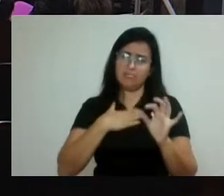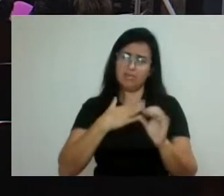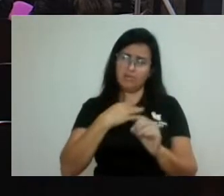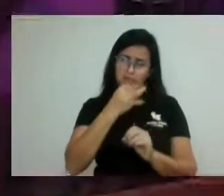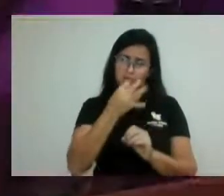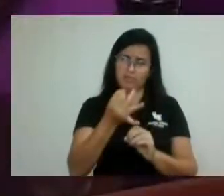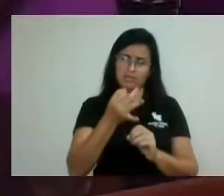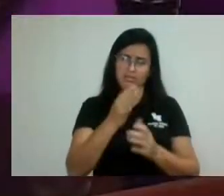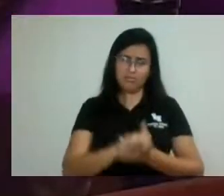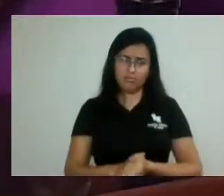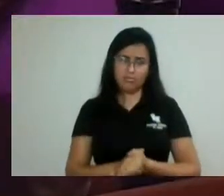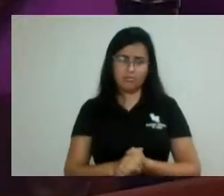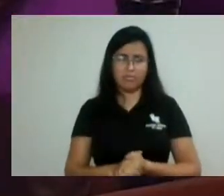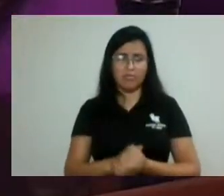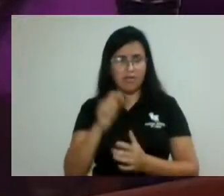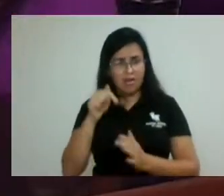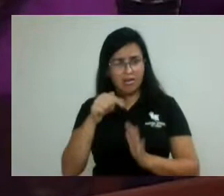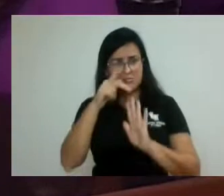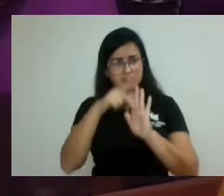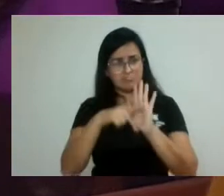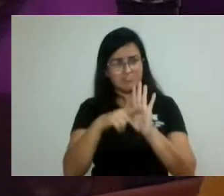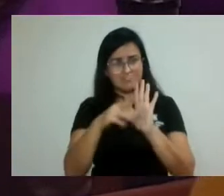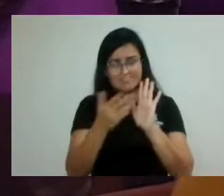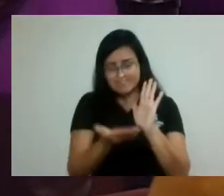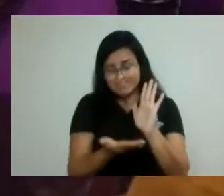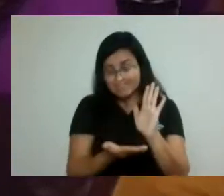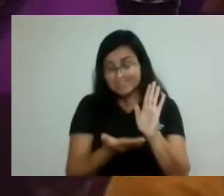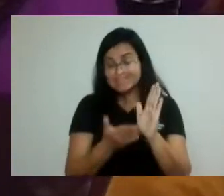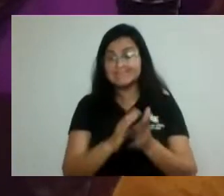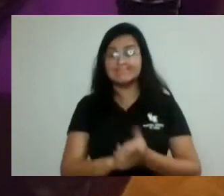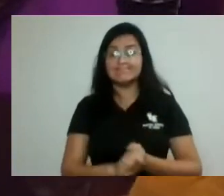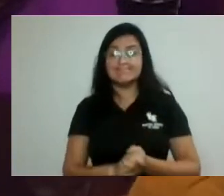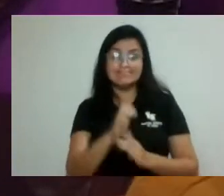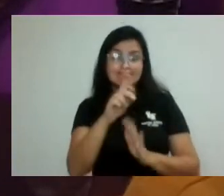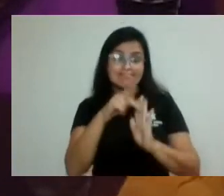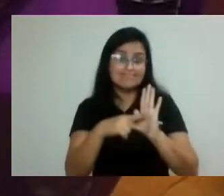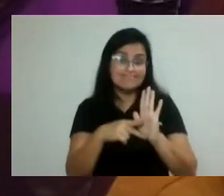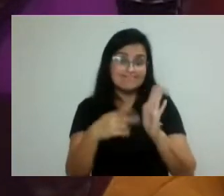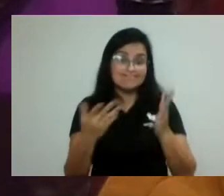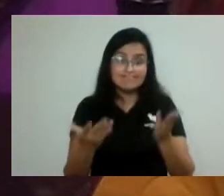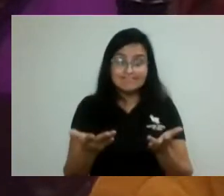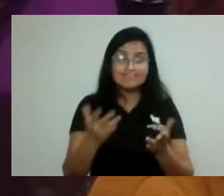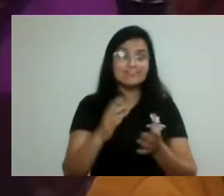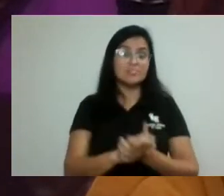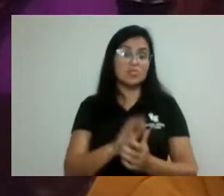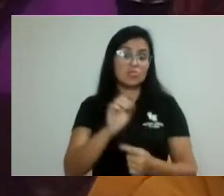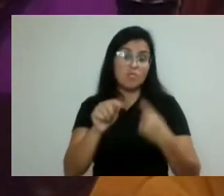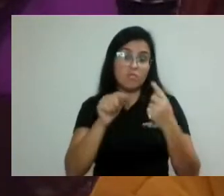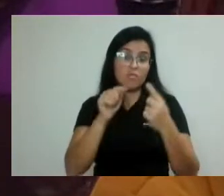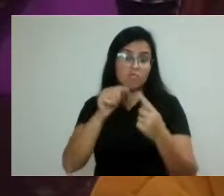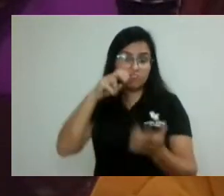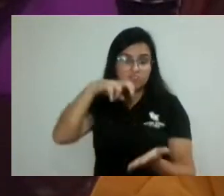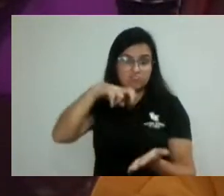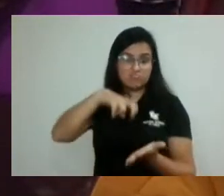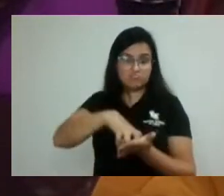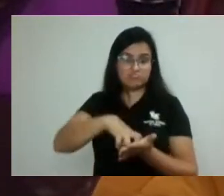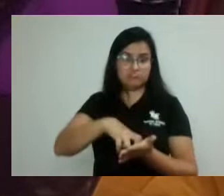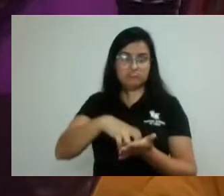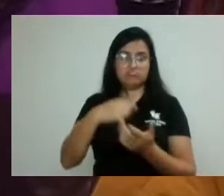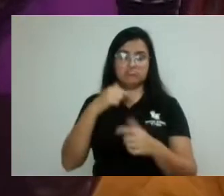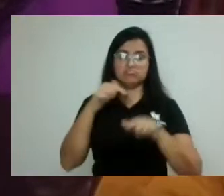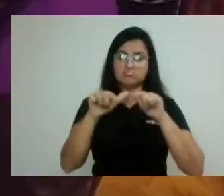achando que é um projeto que, na verdade, penaliza os trabalhadores e trabalhadoras da